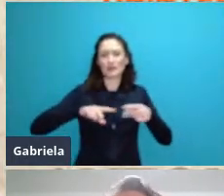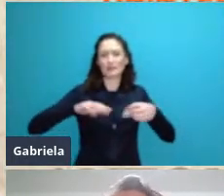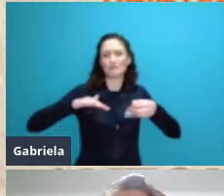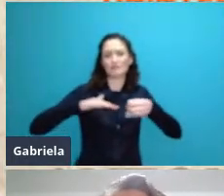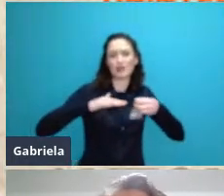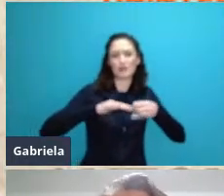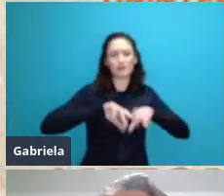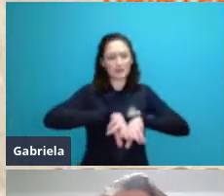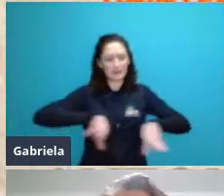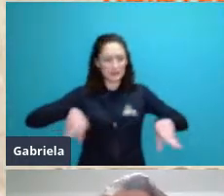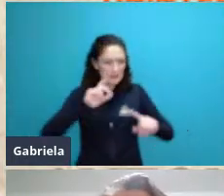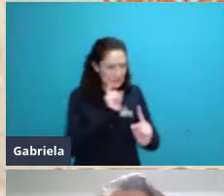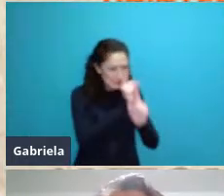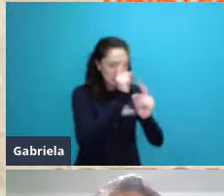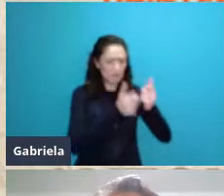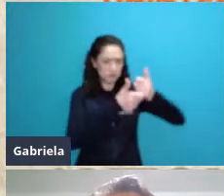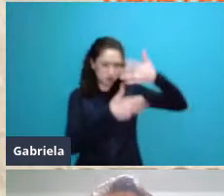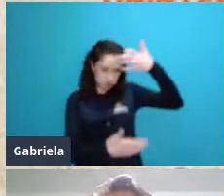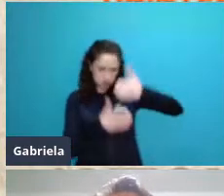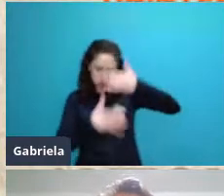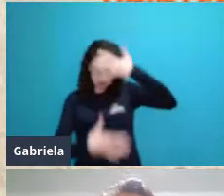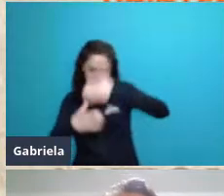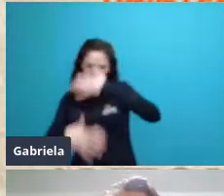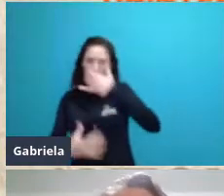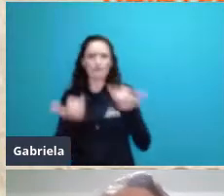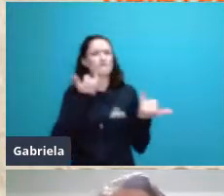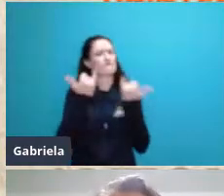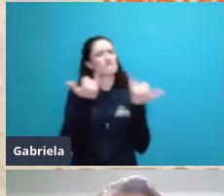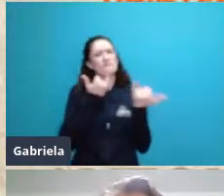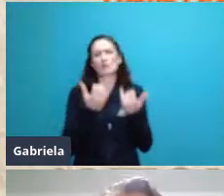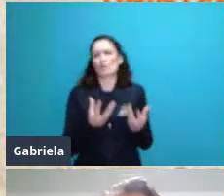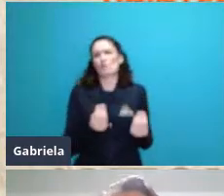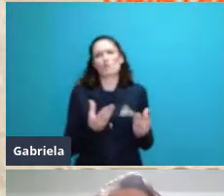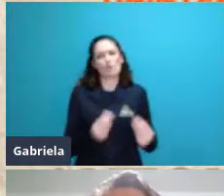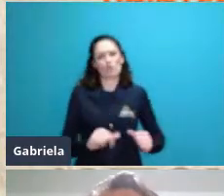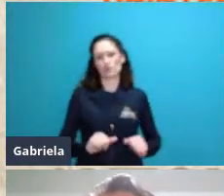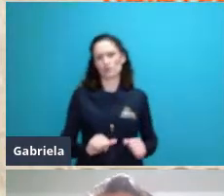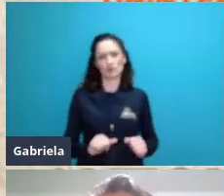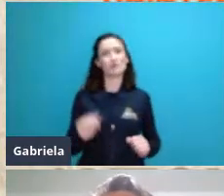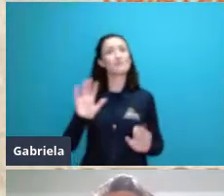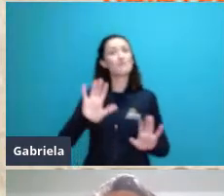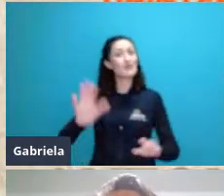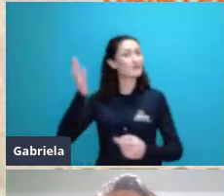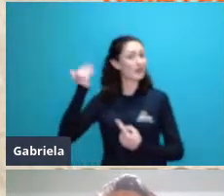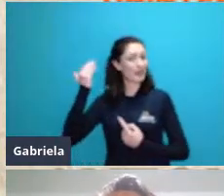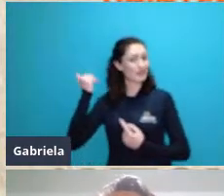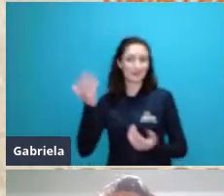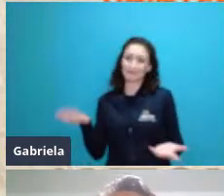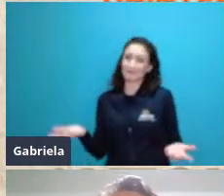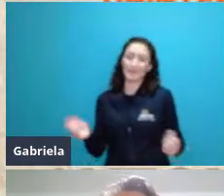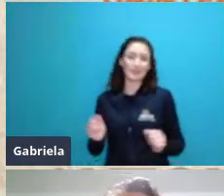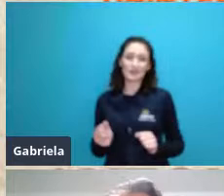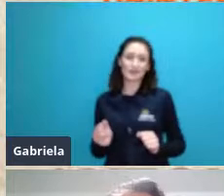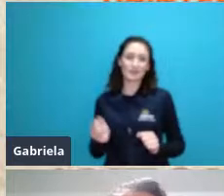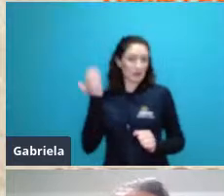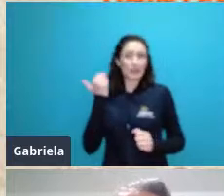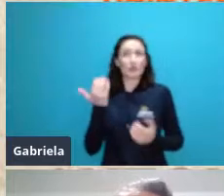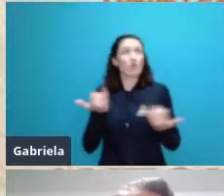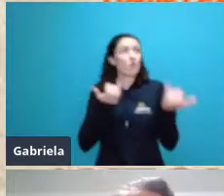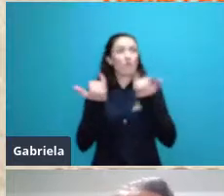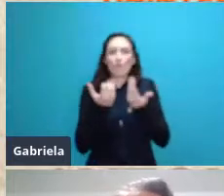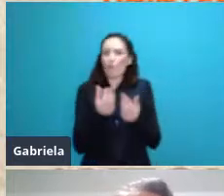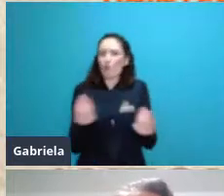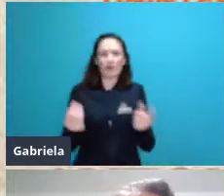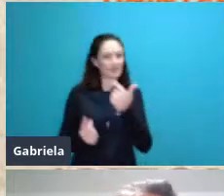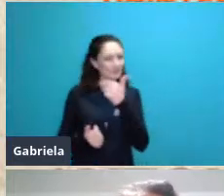estudo mais amplo do que o ecossistema mas nessa época aí eu botei essa linha de corte que foi o que ele propôs vamos analisar o